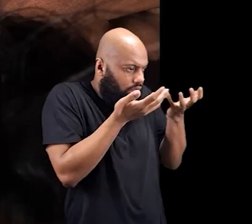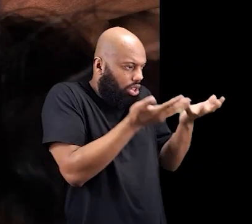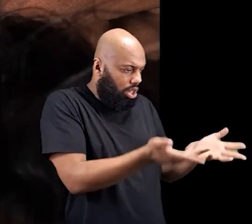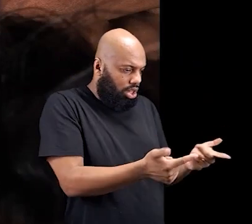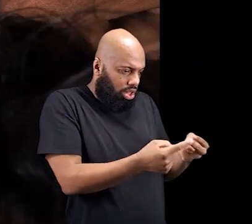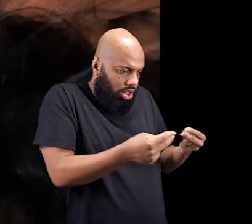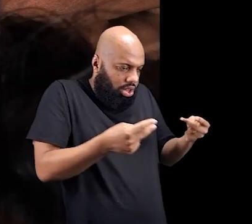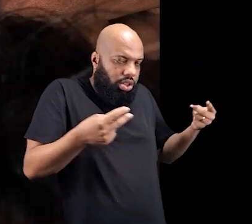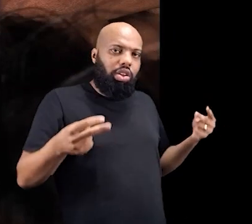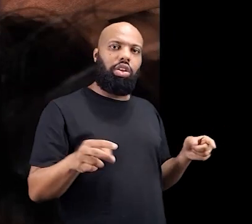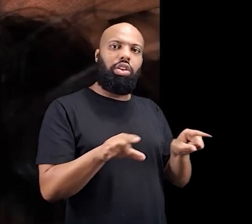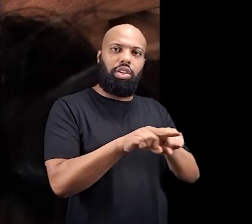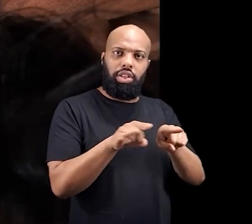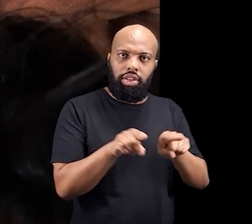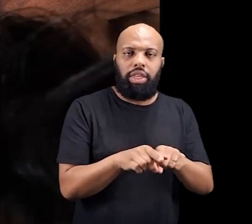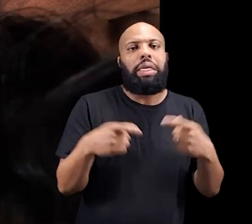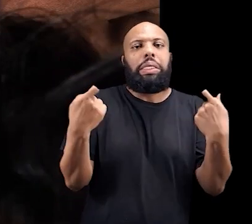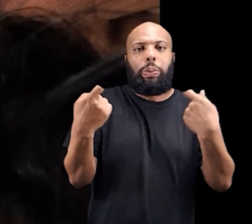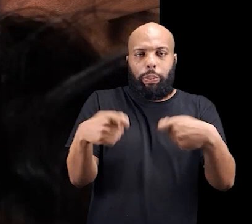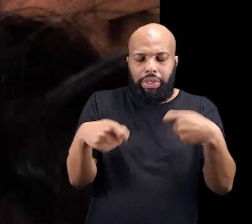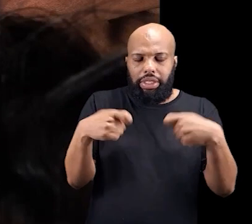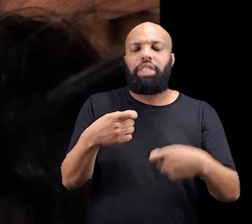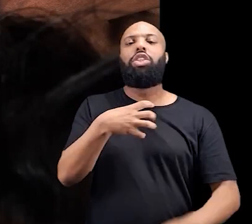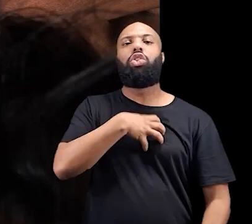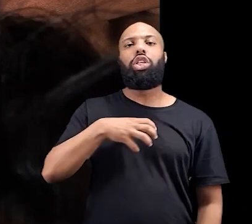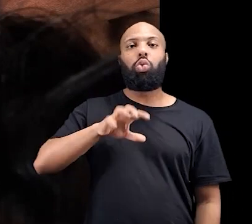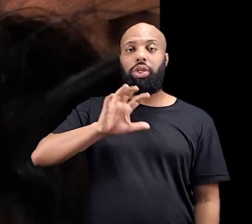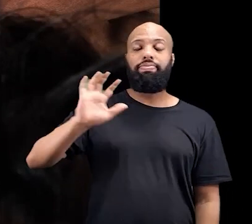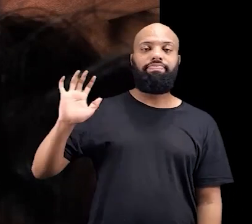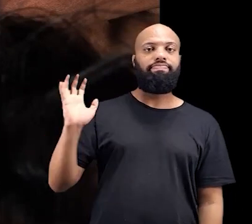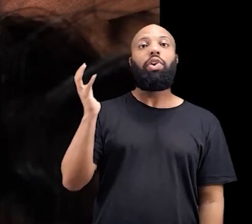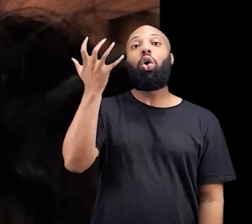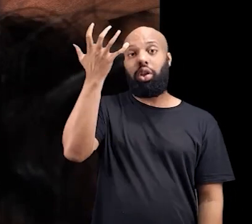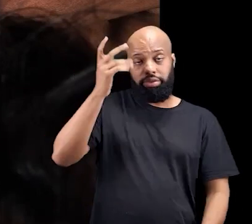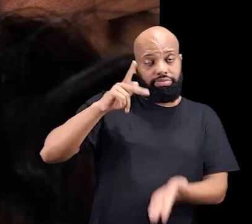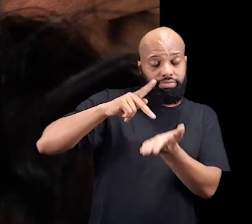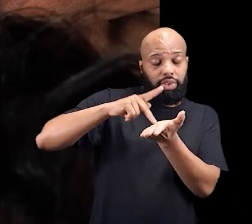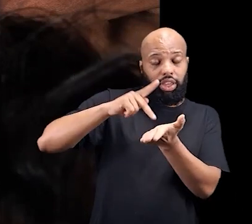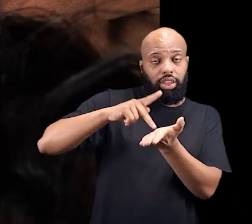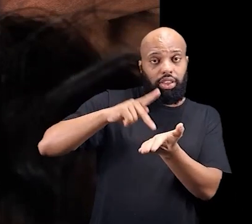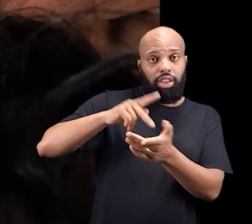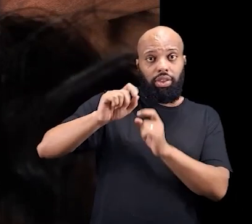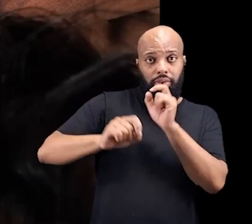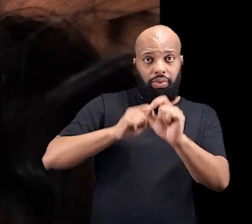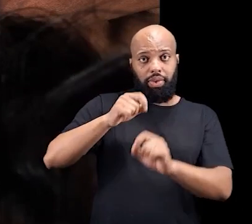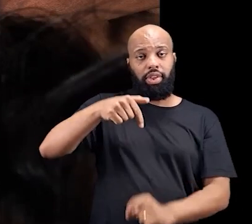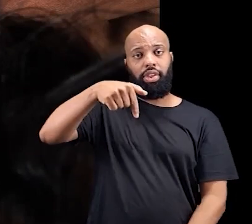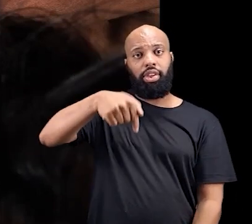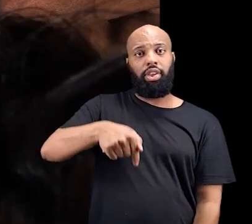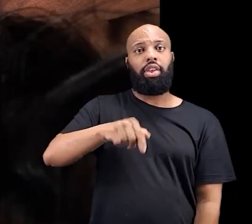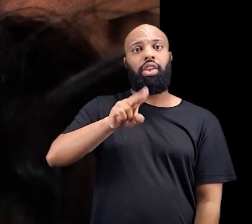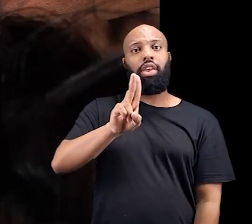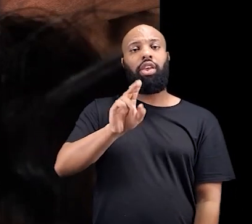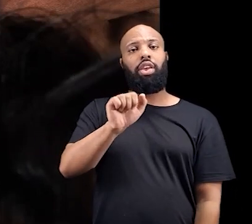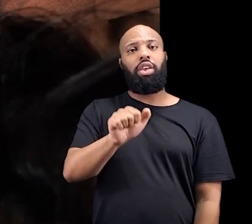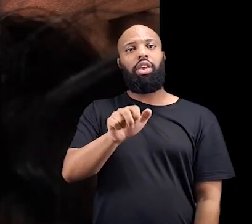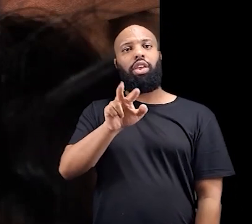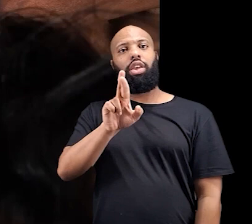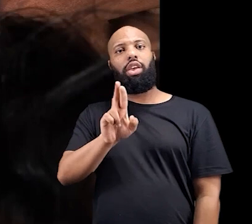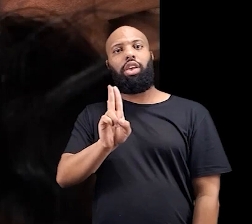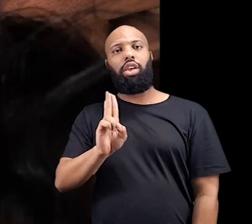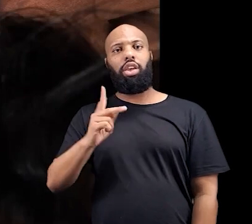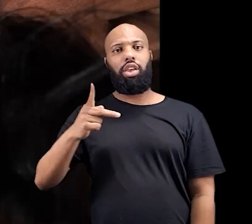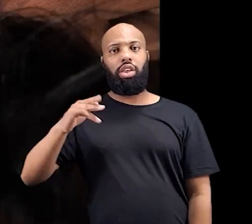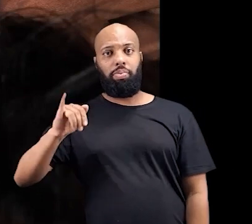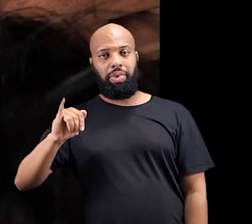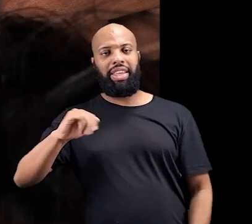cerimônias e oferendas necessárias para que aconteça, então, o Quarupi,